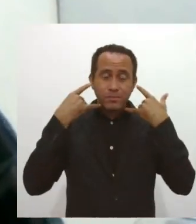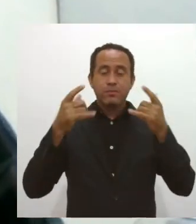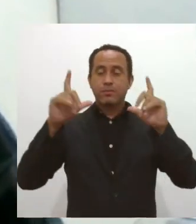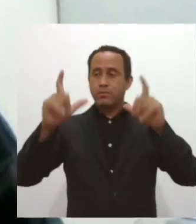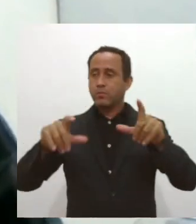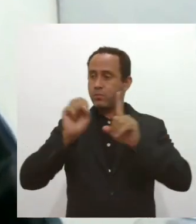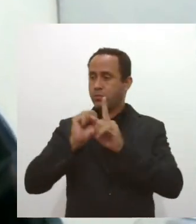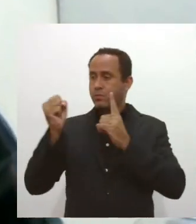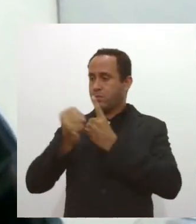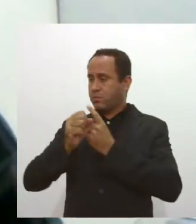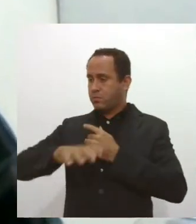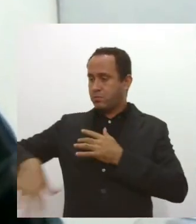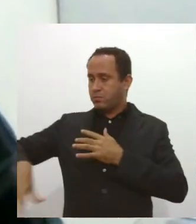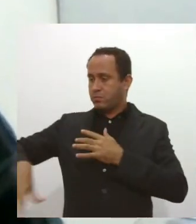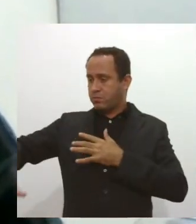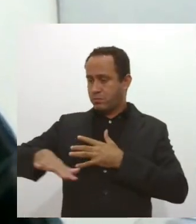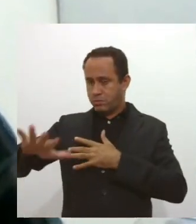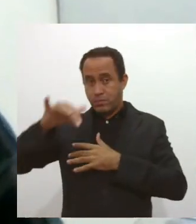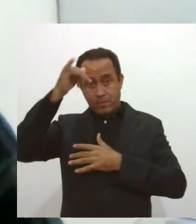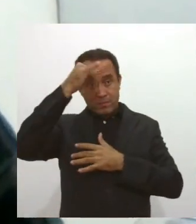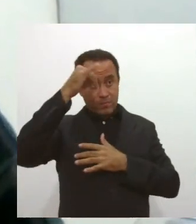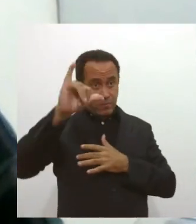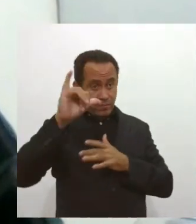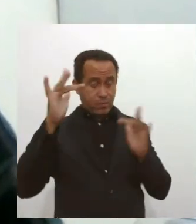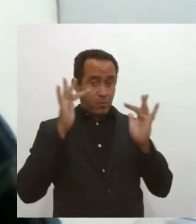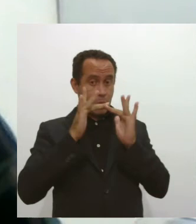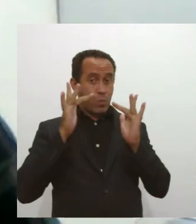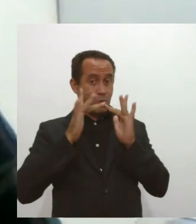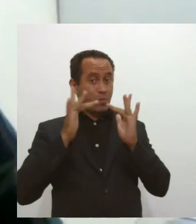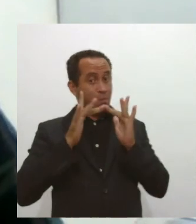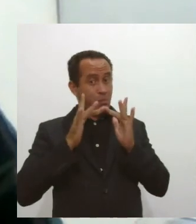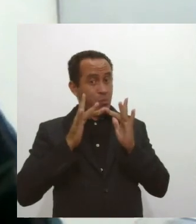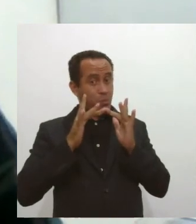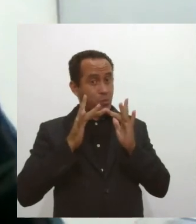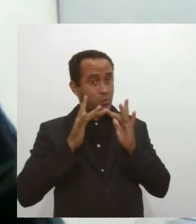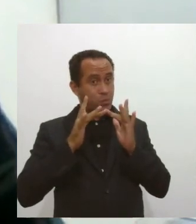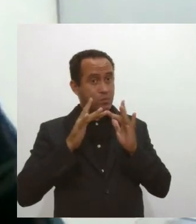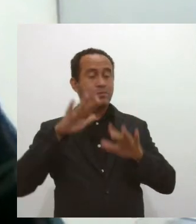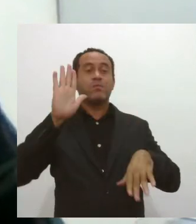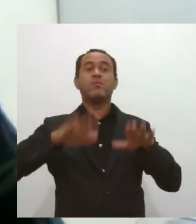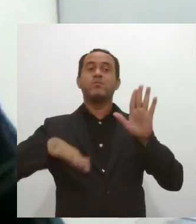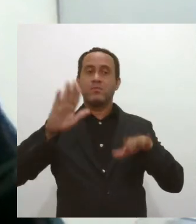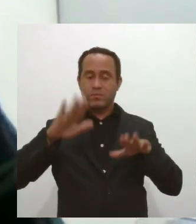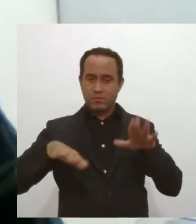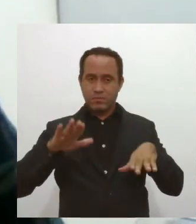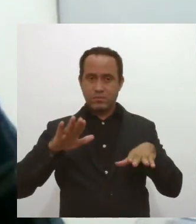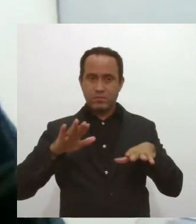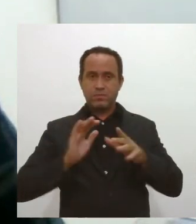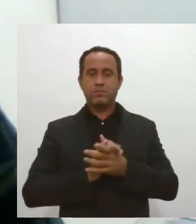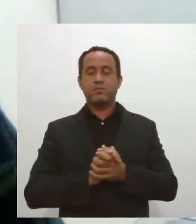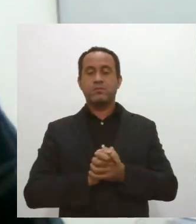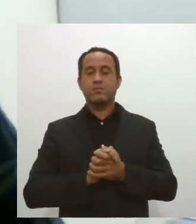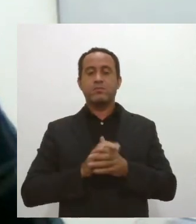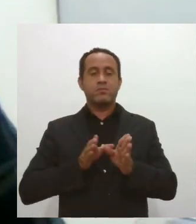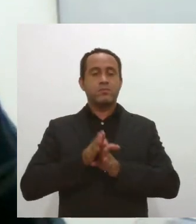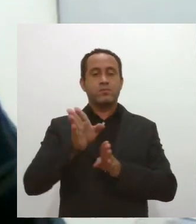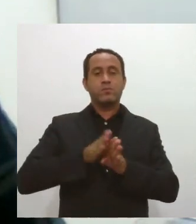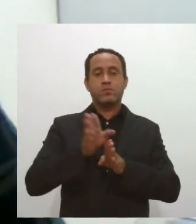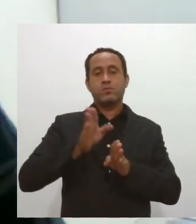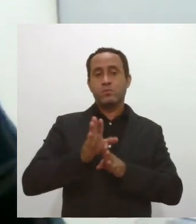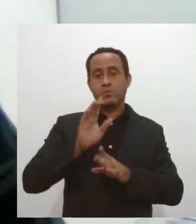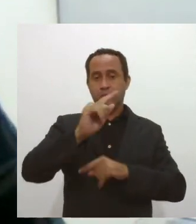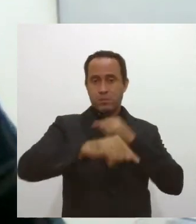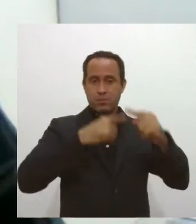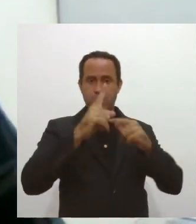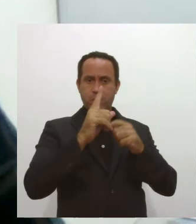social, evitar aglomerações. Às vezes, essas orientações, depois